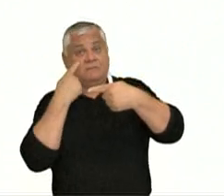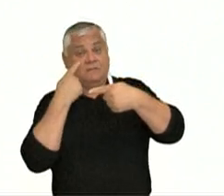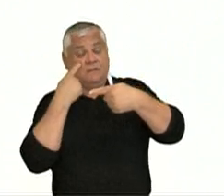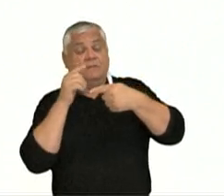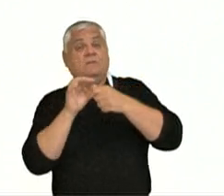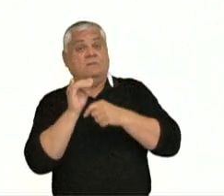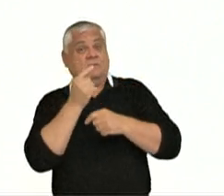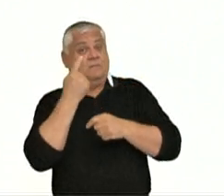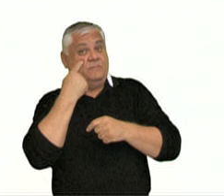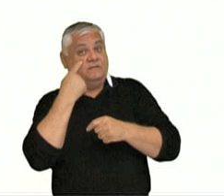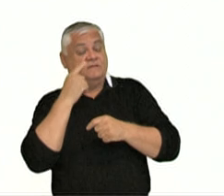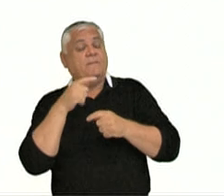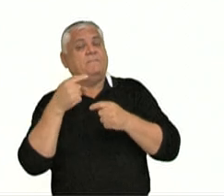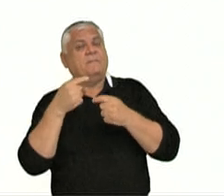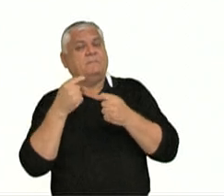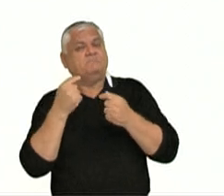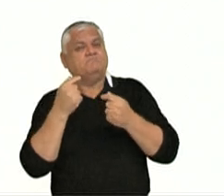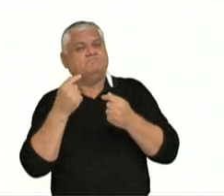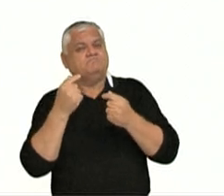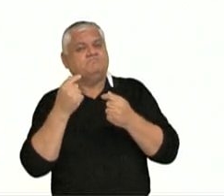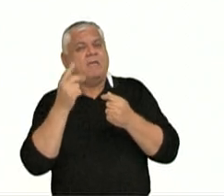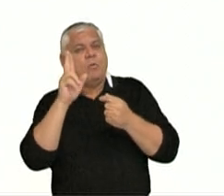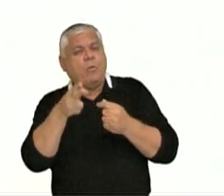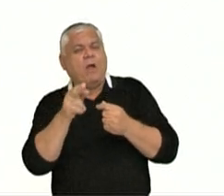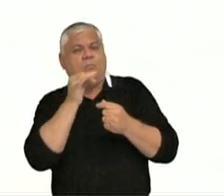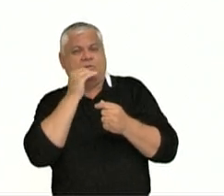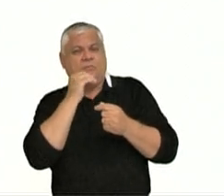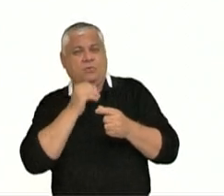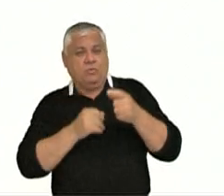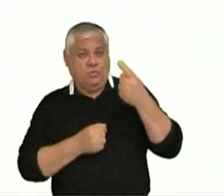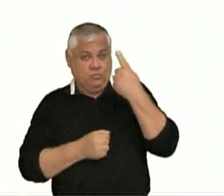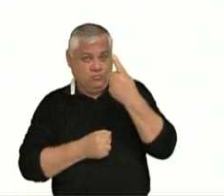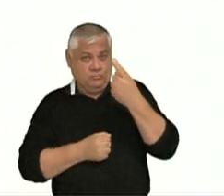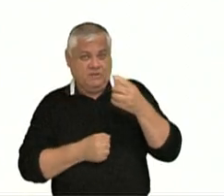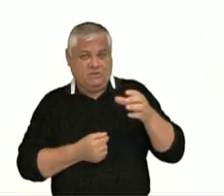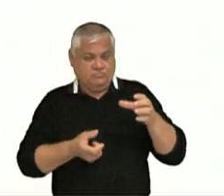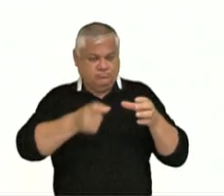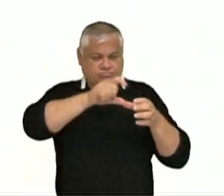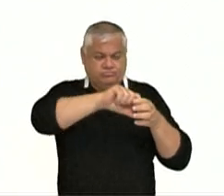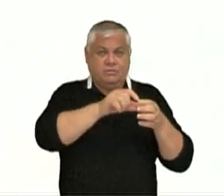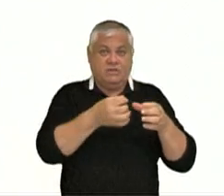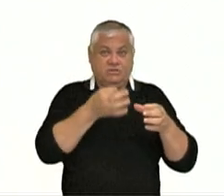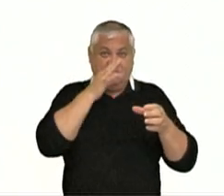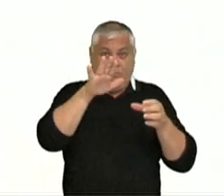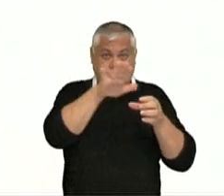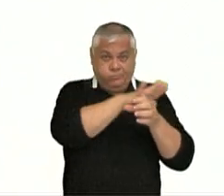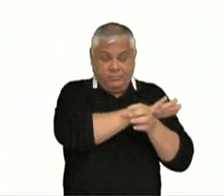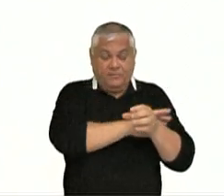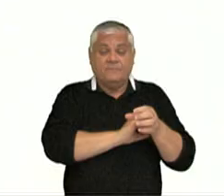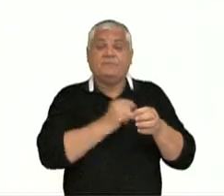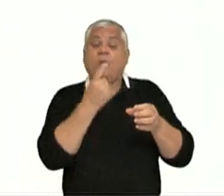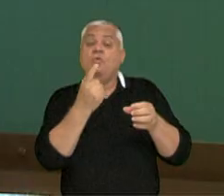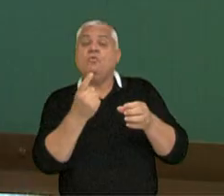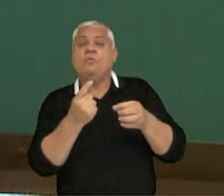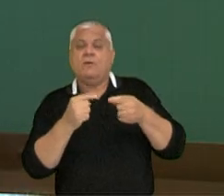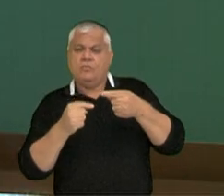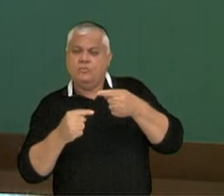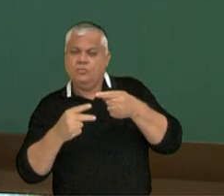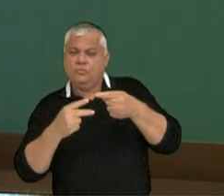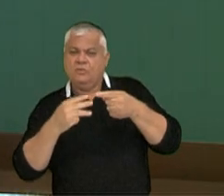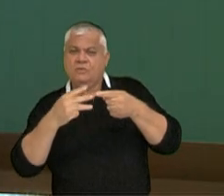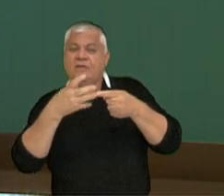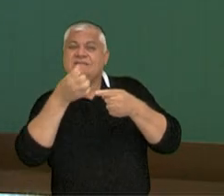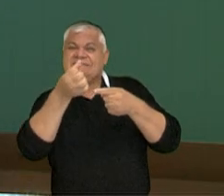7 sextos equivale a 1 xícara inteira mais 1 sexto dessa xícara,